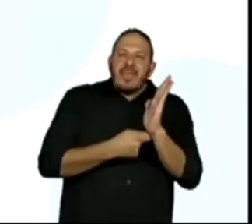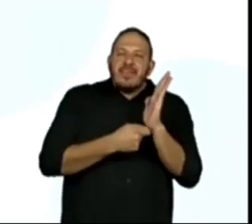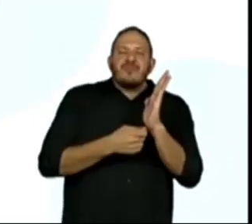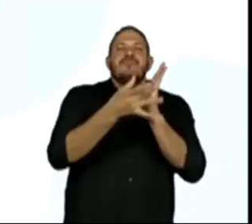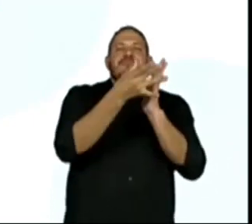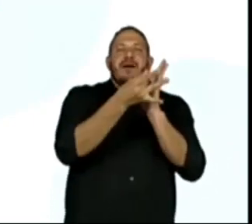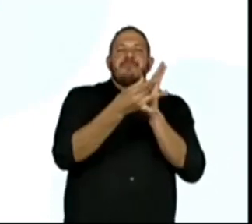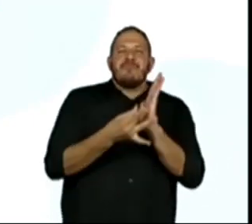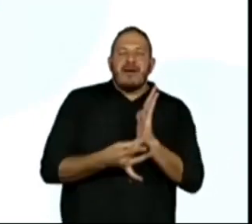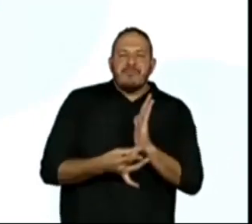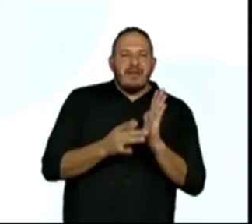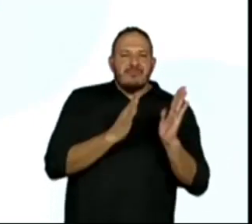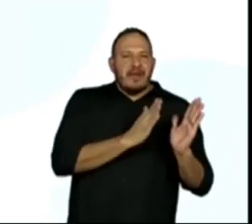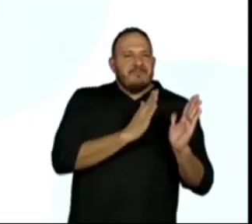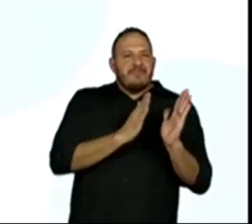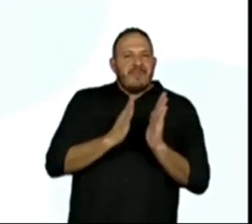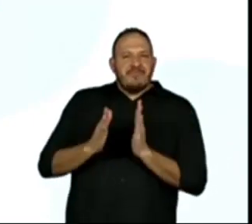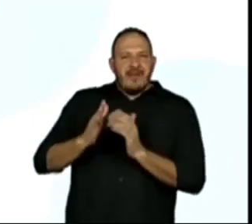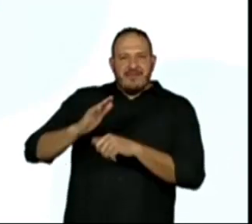durante a sequência.